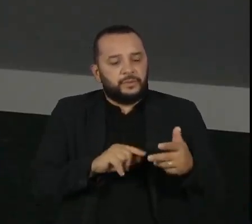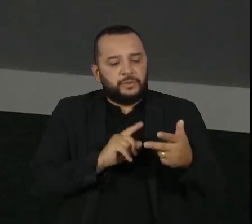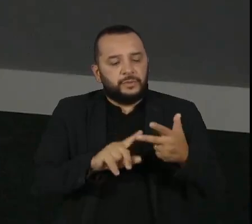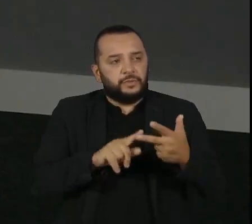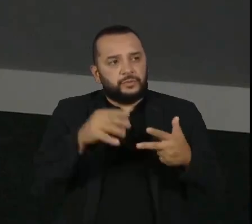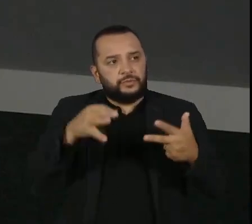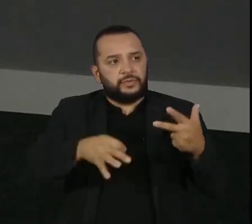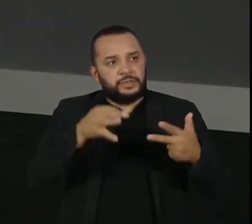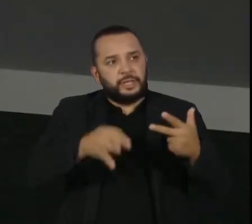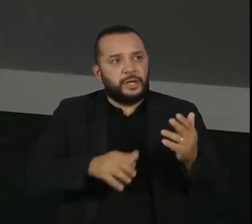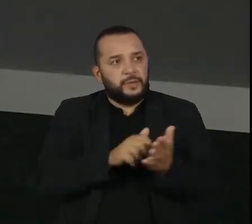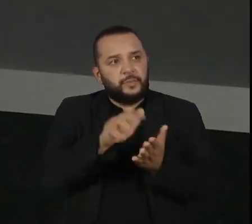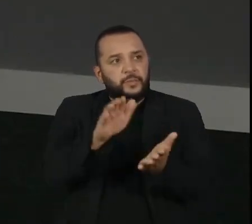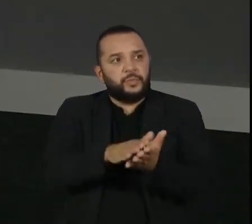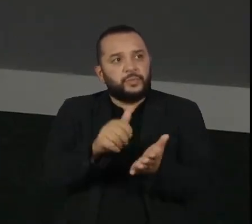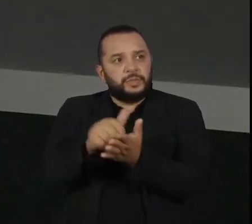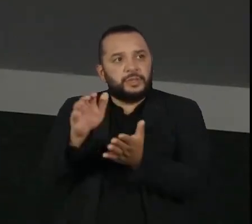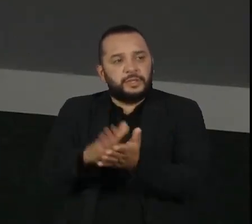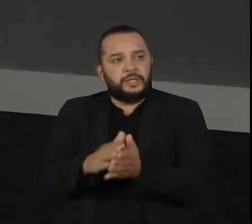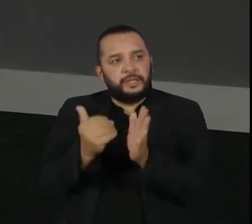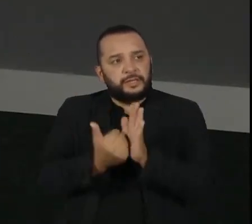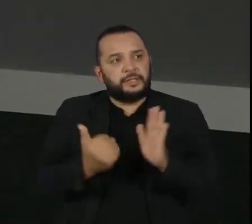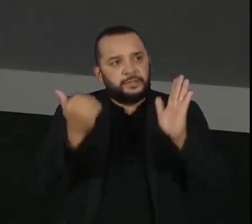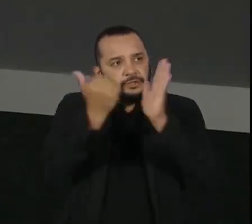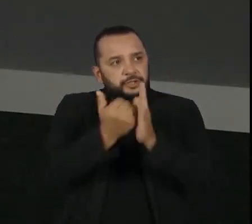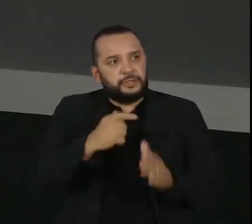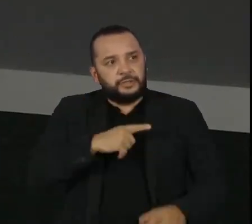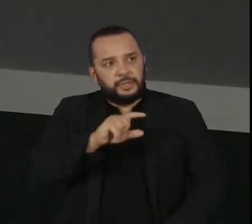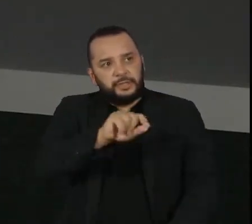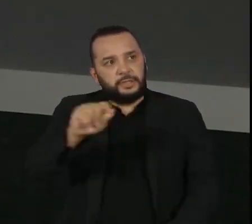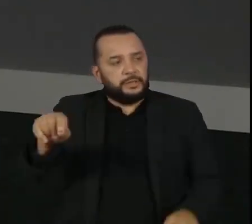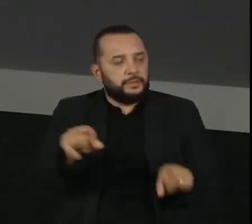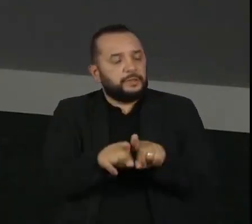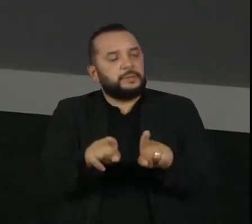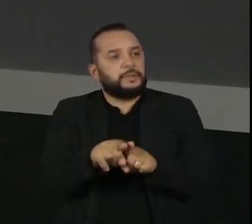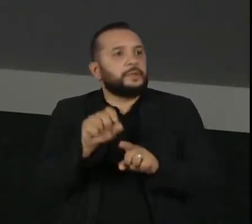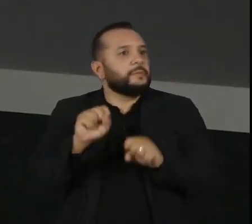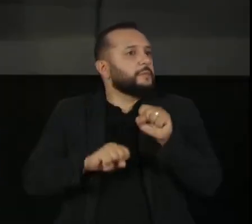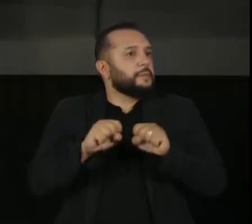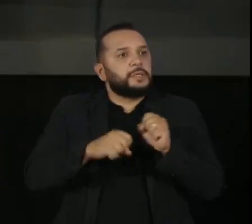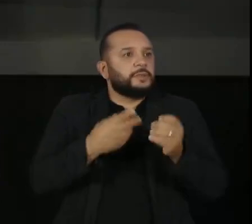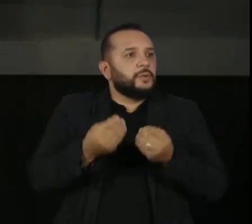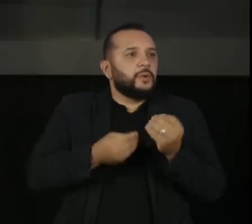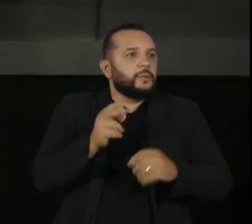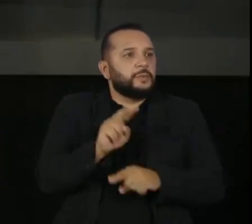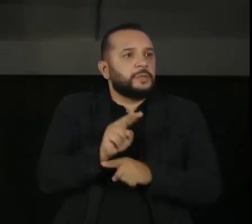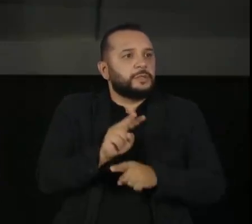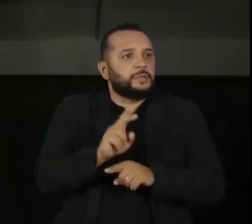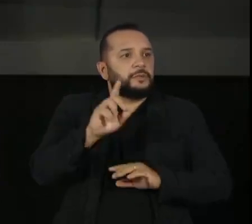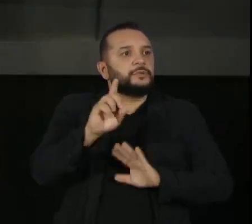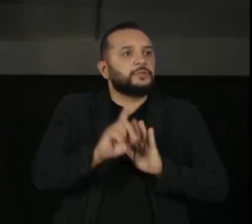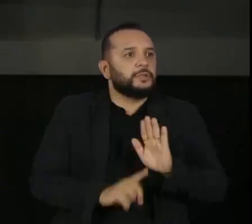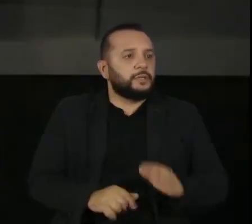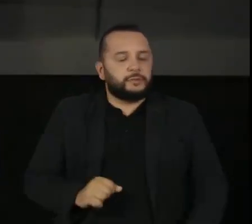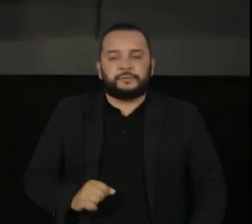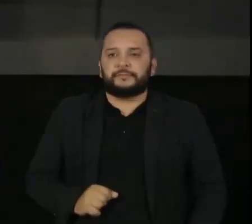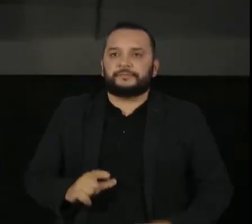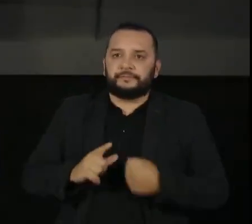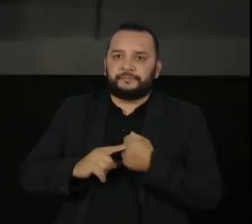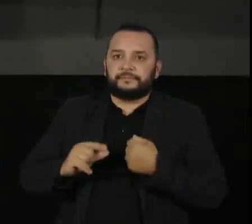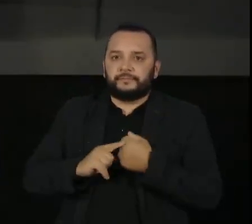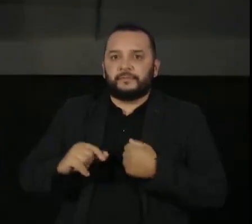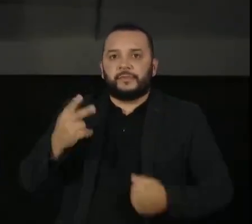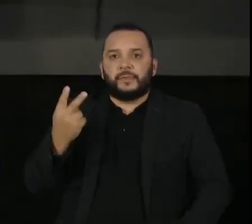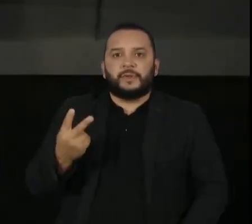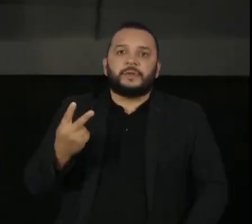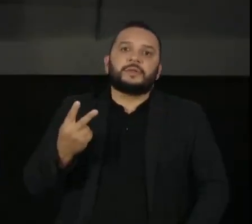punir esses excessos e das empresas na proteção desses direitos? O artigo 227 da nossa